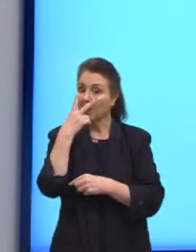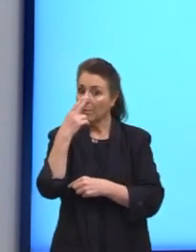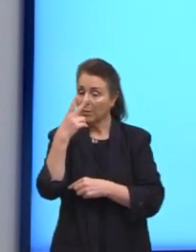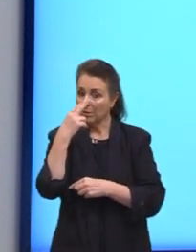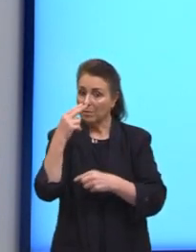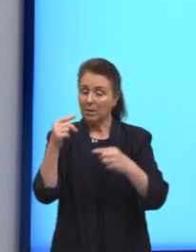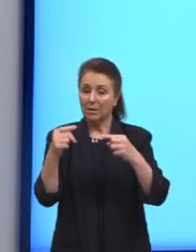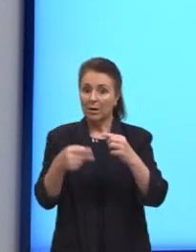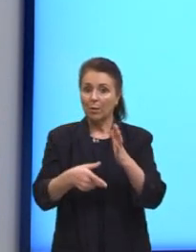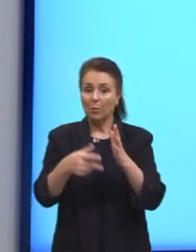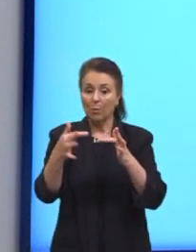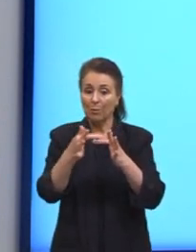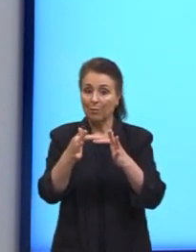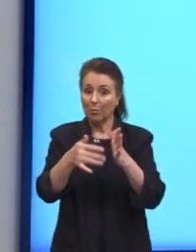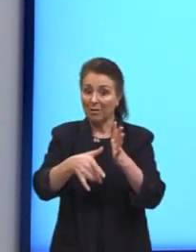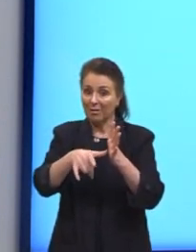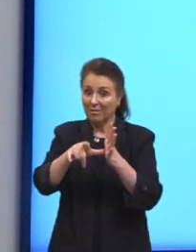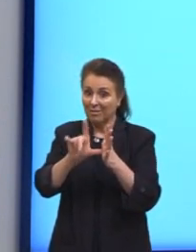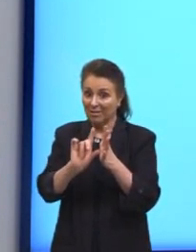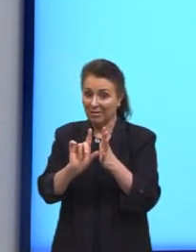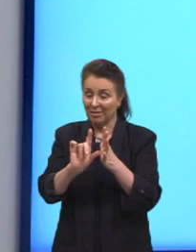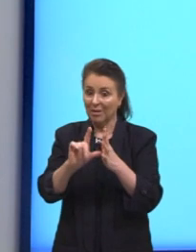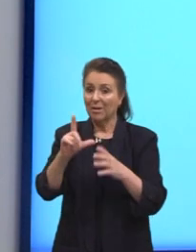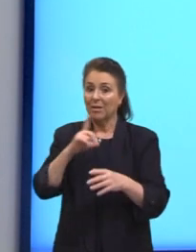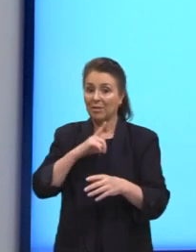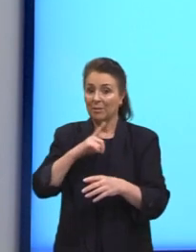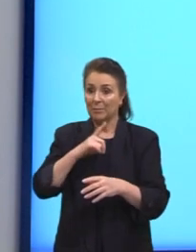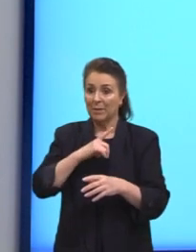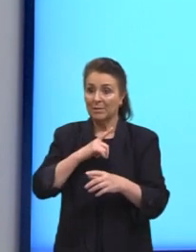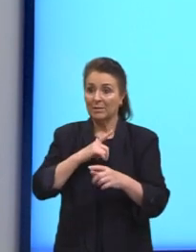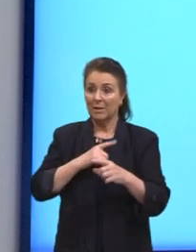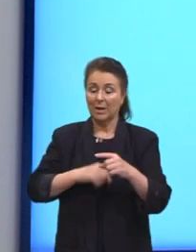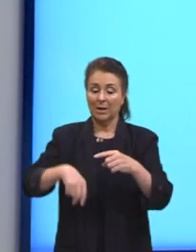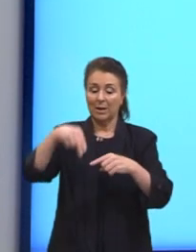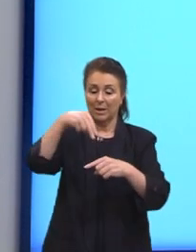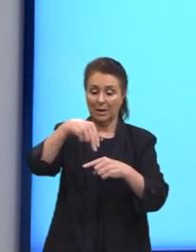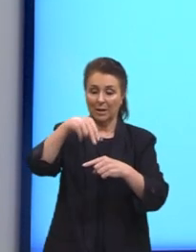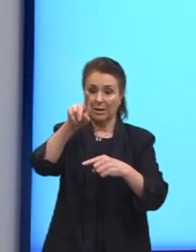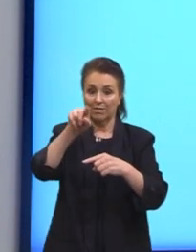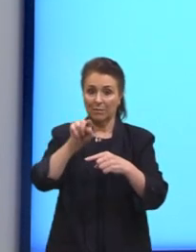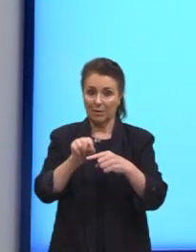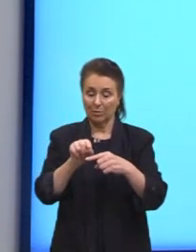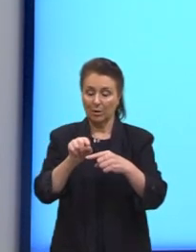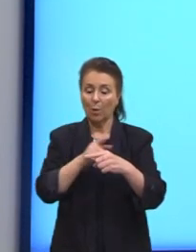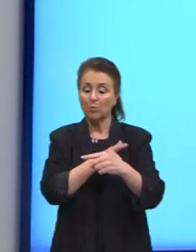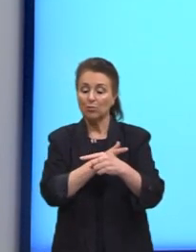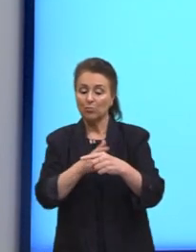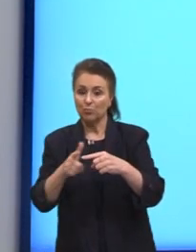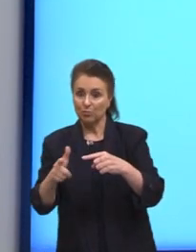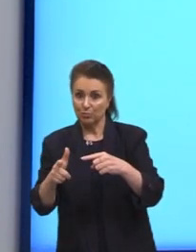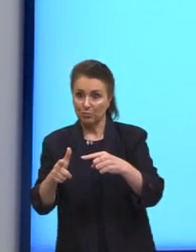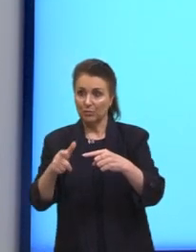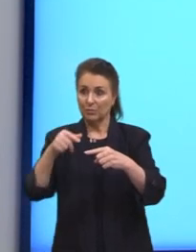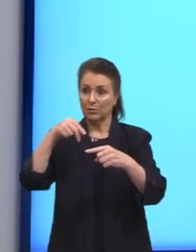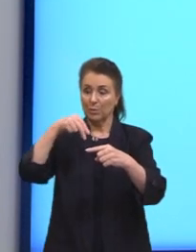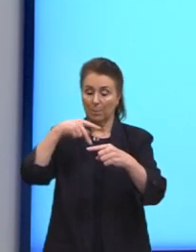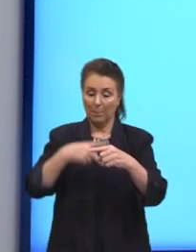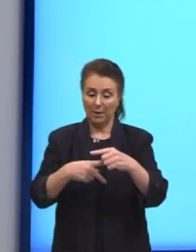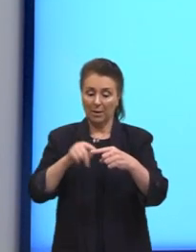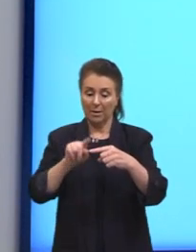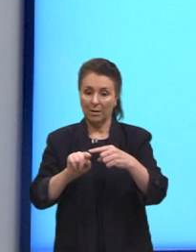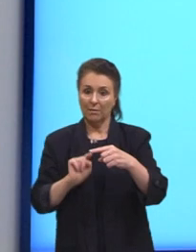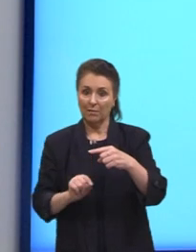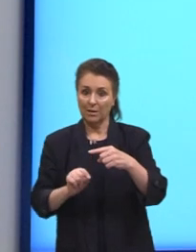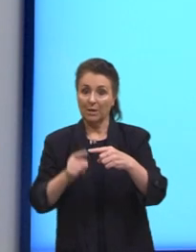a fórmula anterior. Mas nós teríamos o fatorial de N dividido pelo fatorial de P